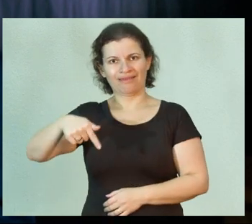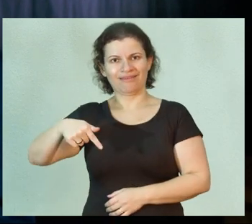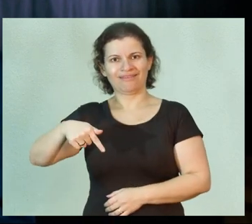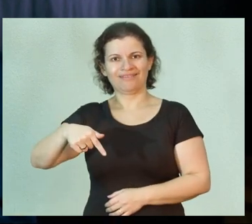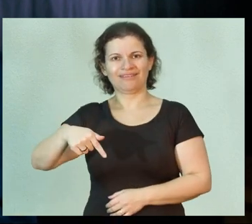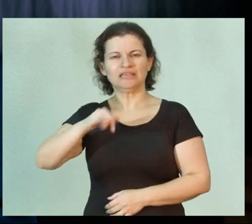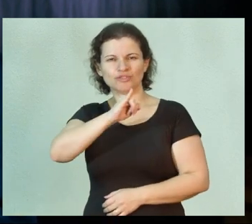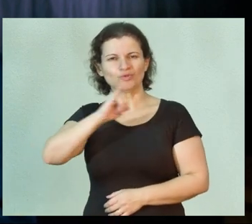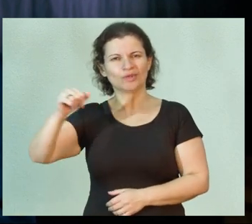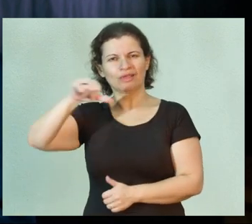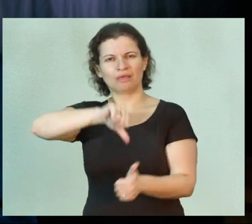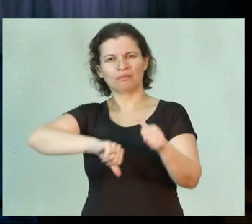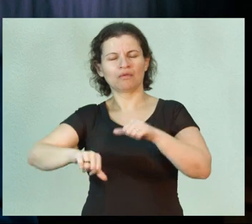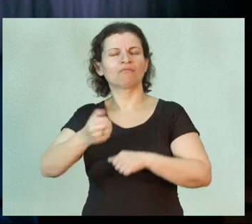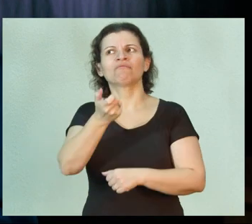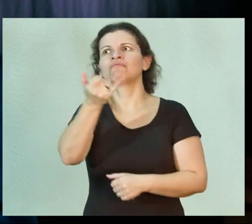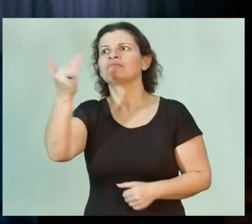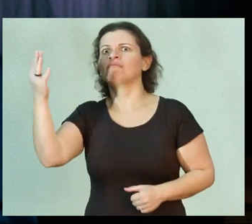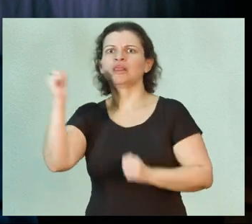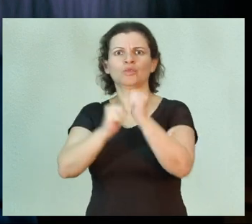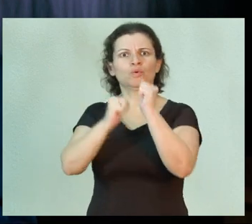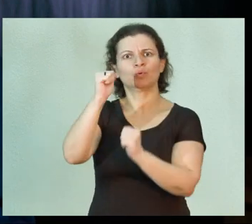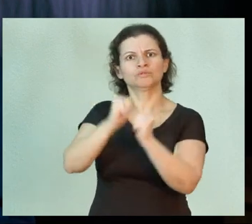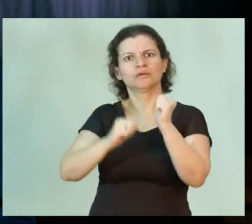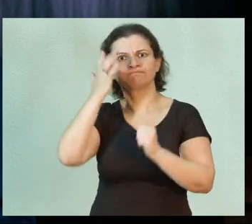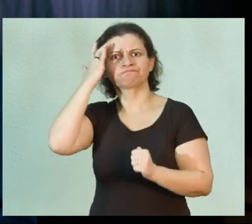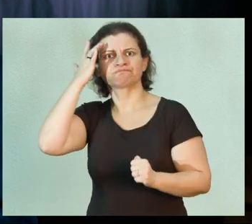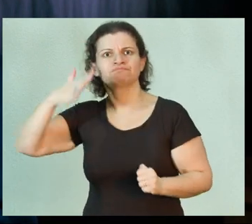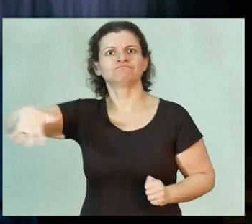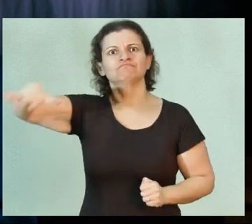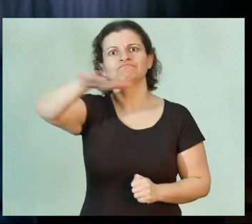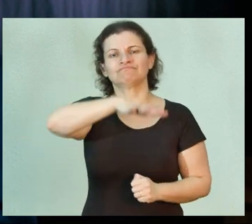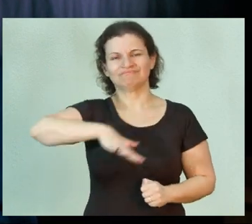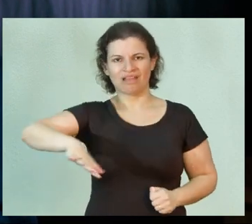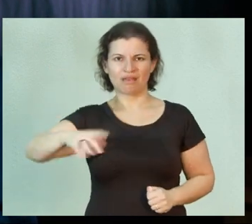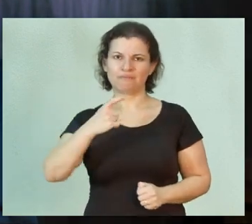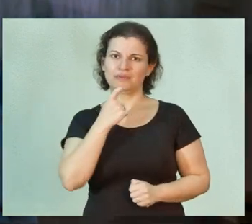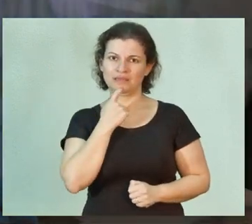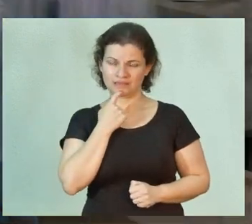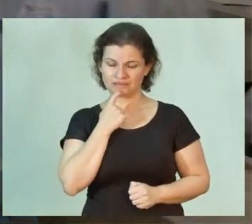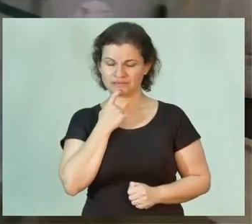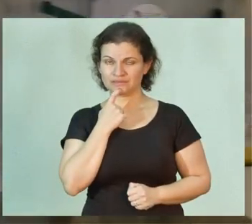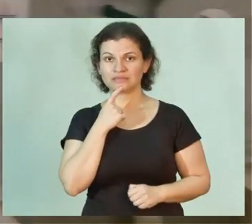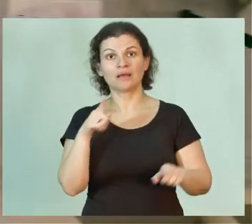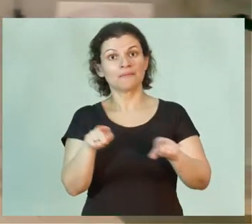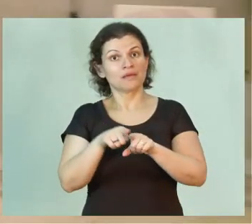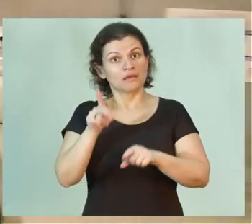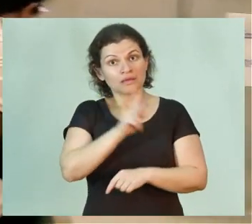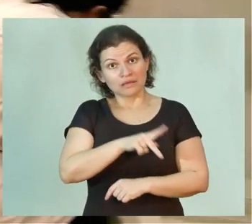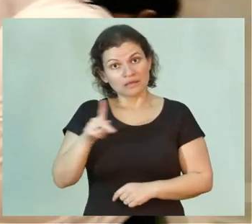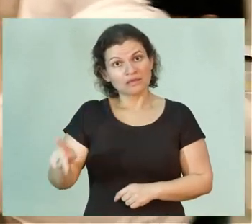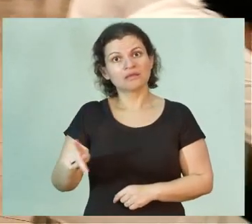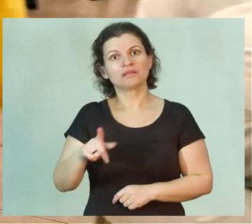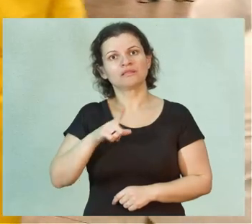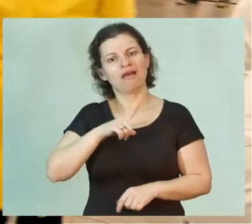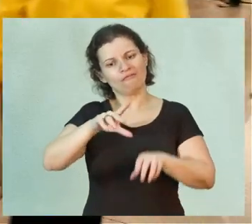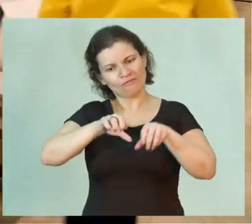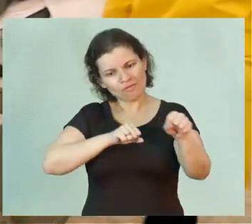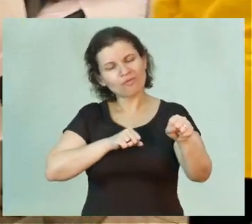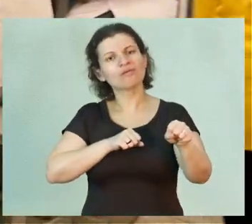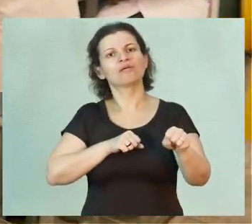Química em muitas indústrias de muito gabarito de toda a região de Campinas. E os professores em formação